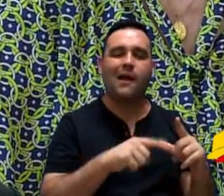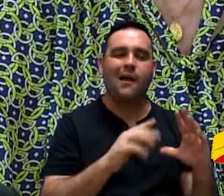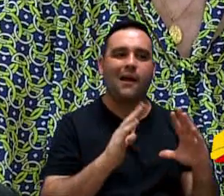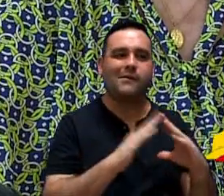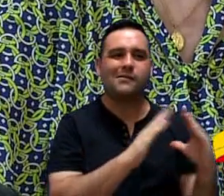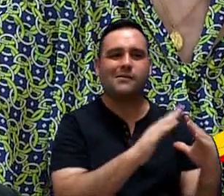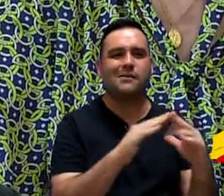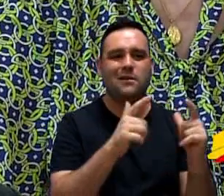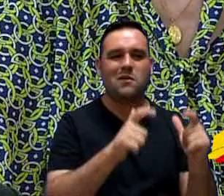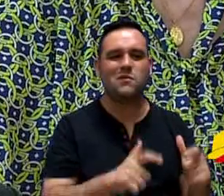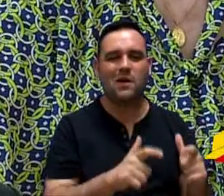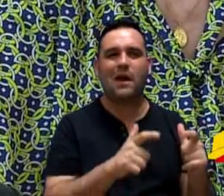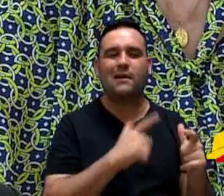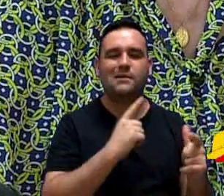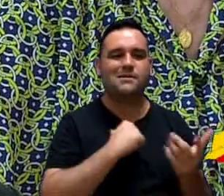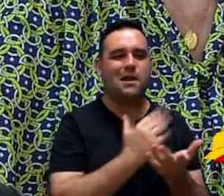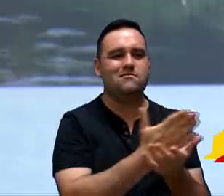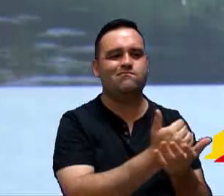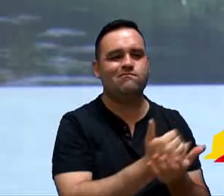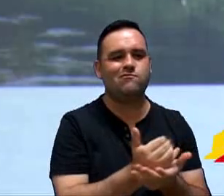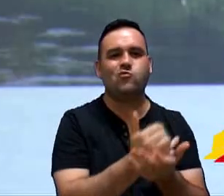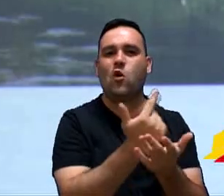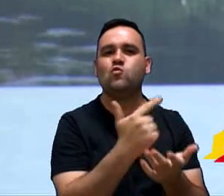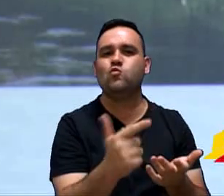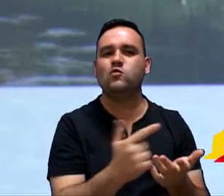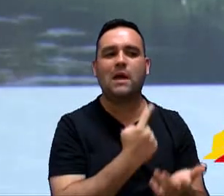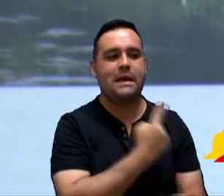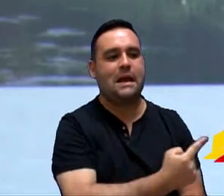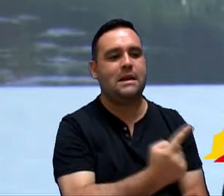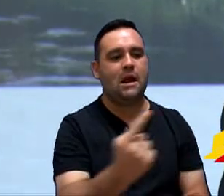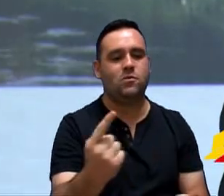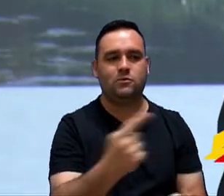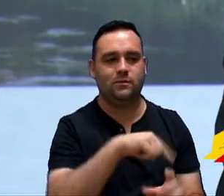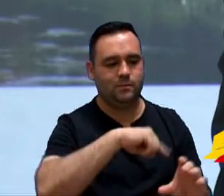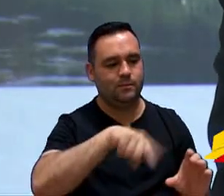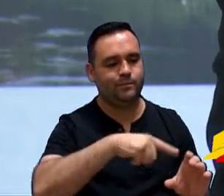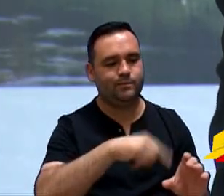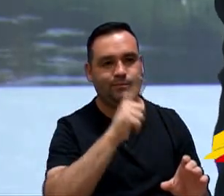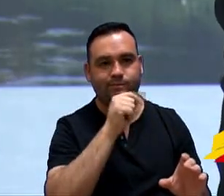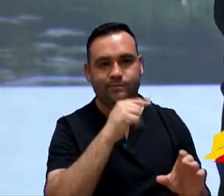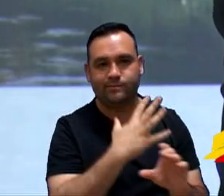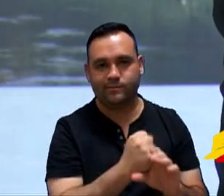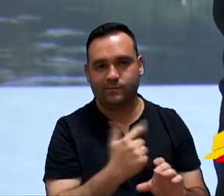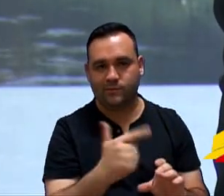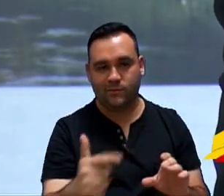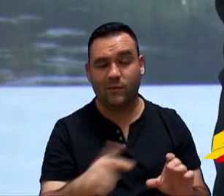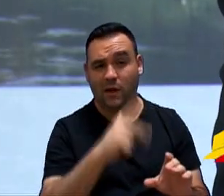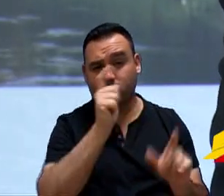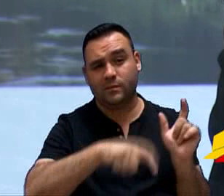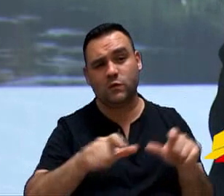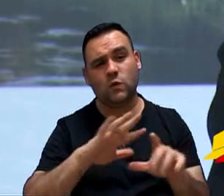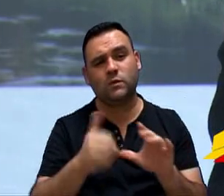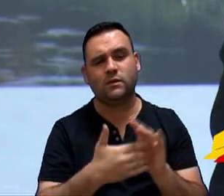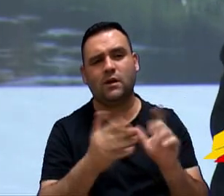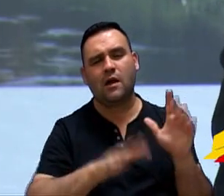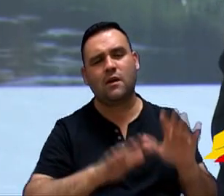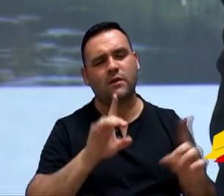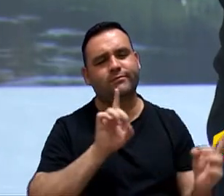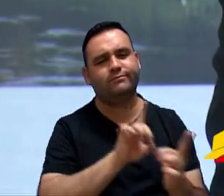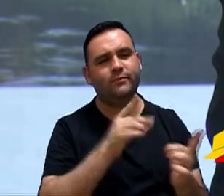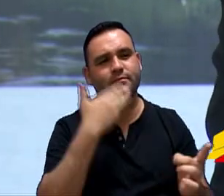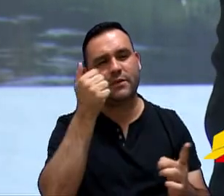núcleos onde é diluído e não tem o valor individualizado dos hidrômetros. Essas pessoas poderiam ser muito mais